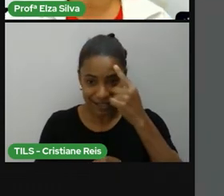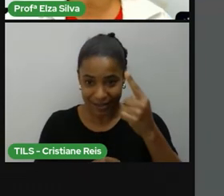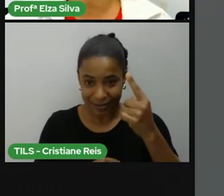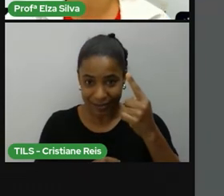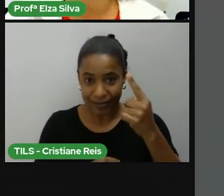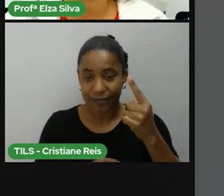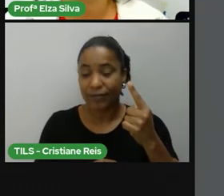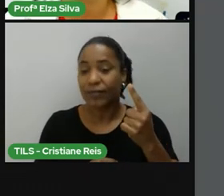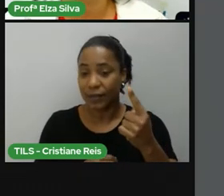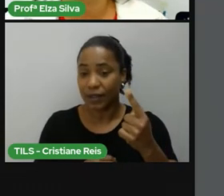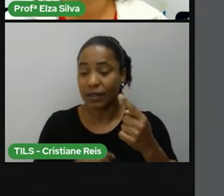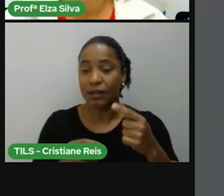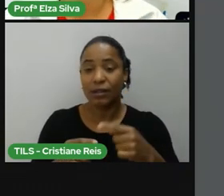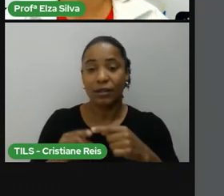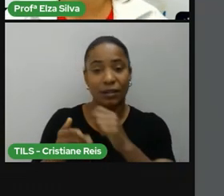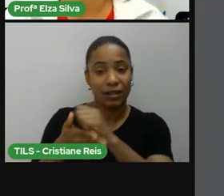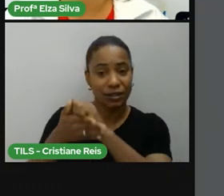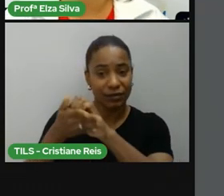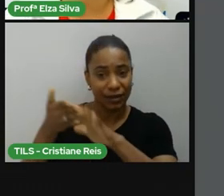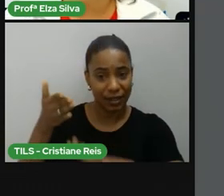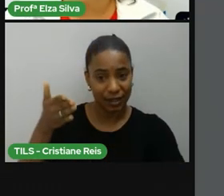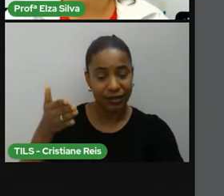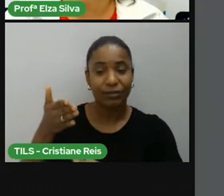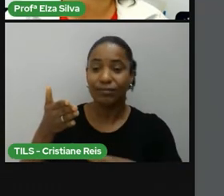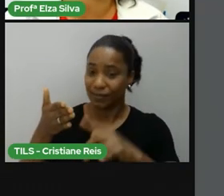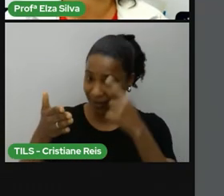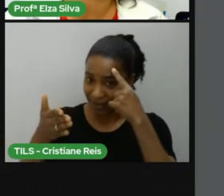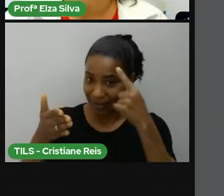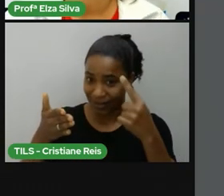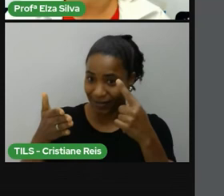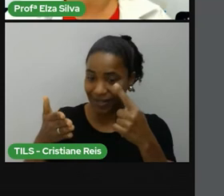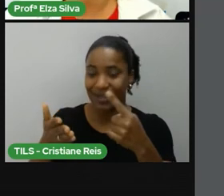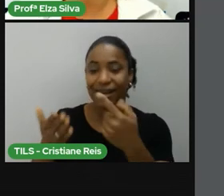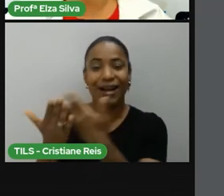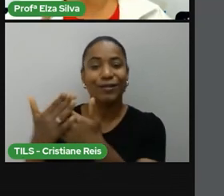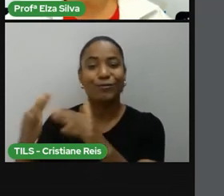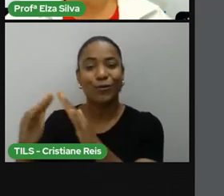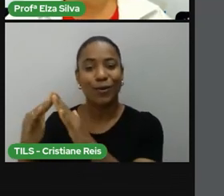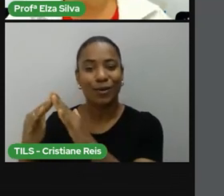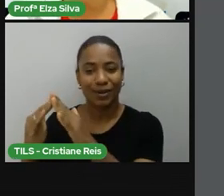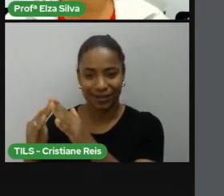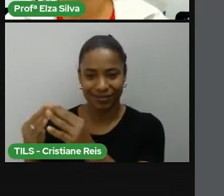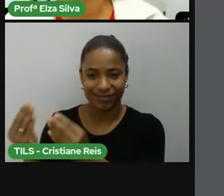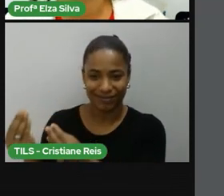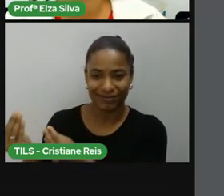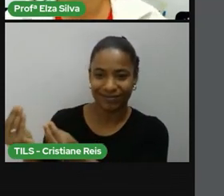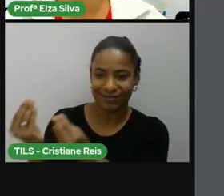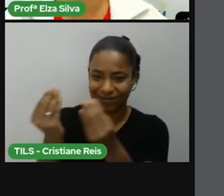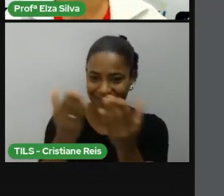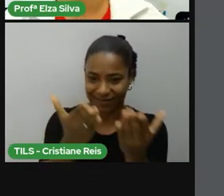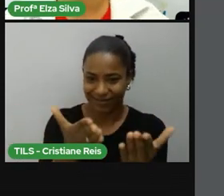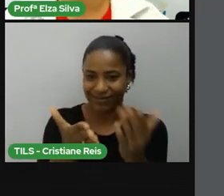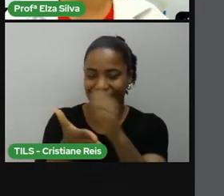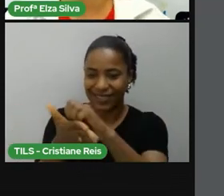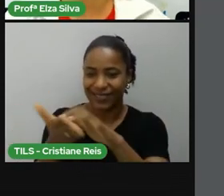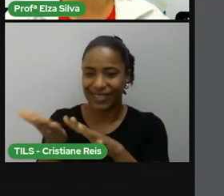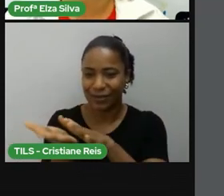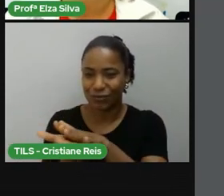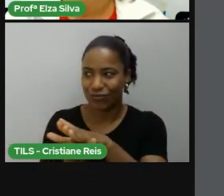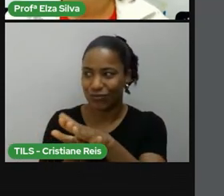de que esses desafios estão no material impresso que a escola onde você estuda irá